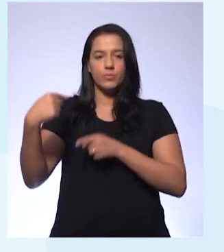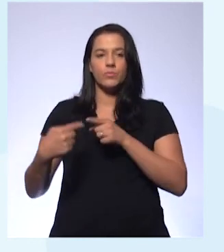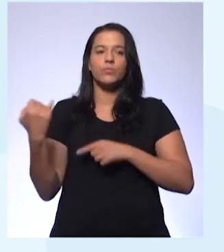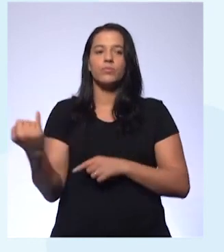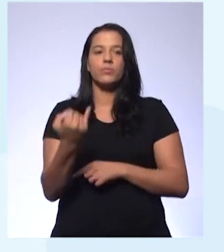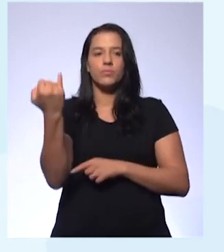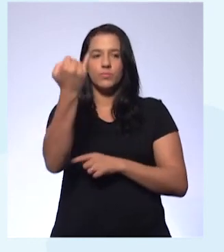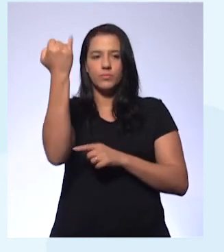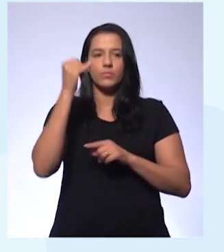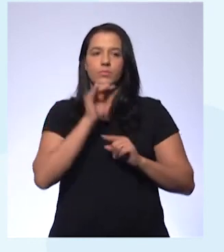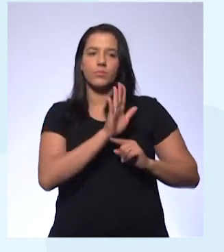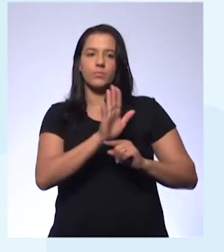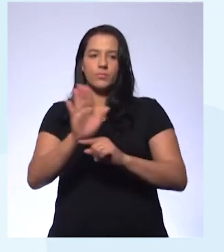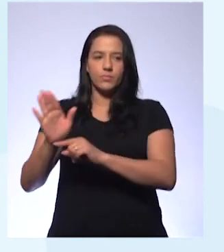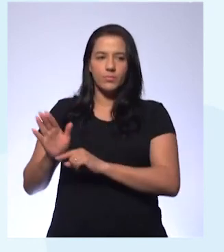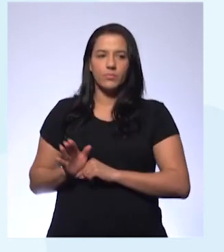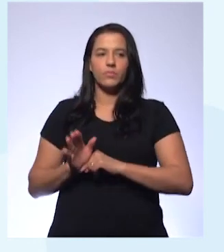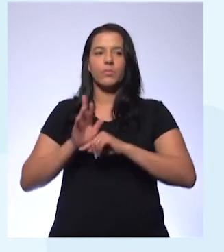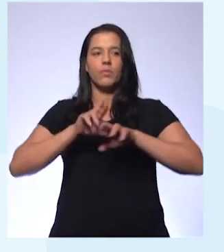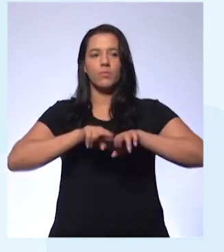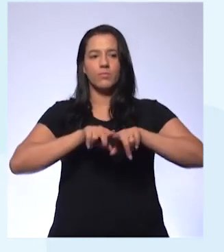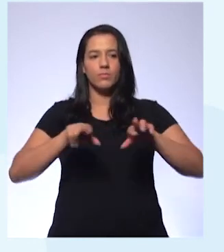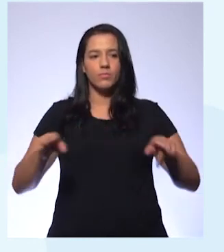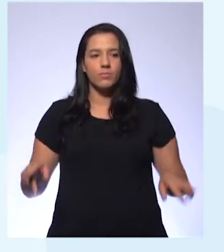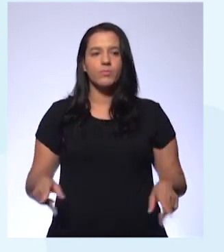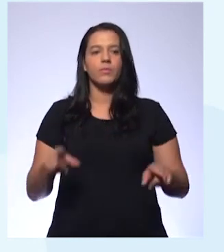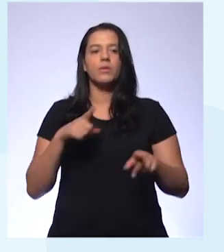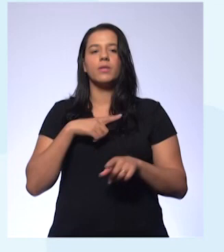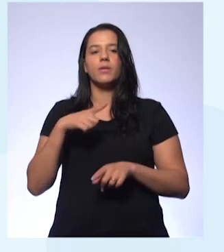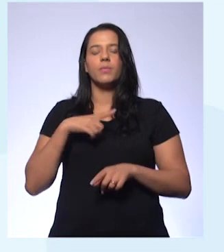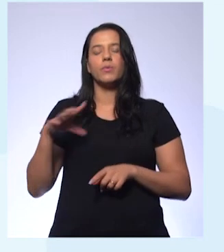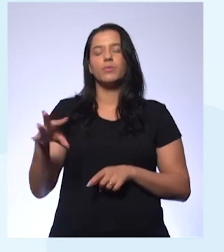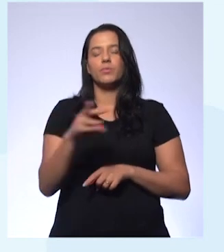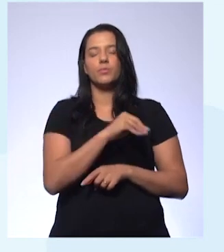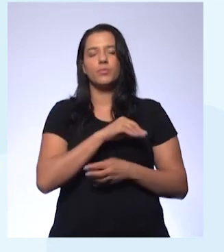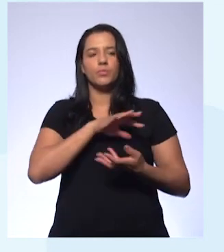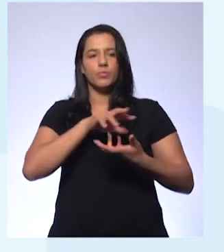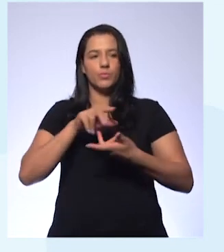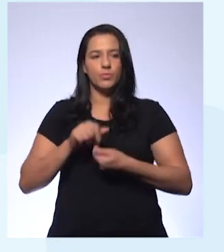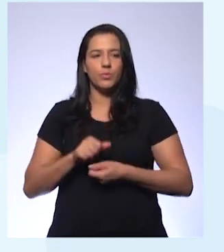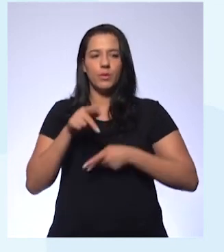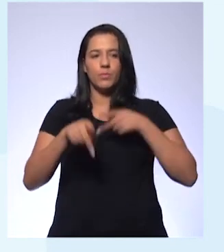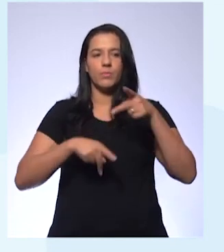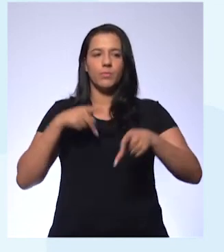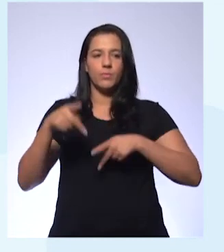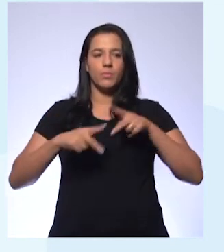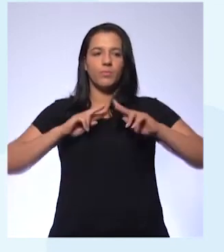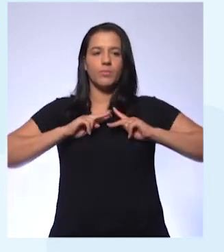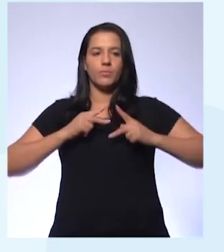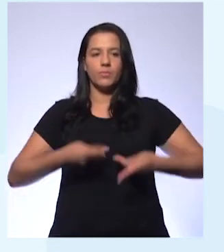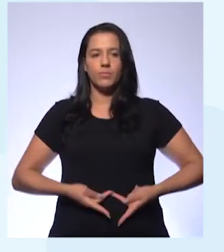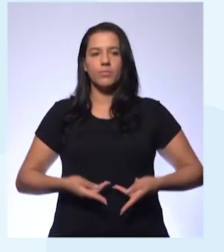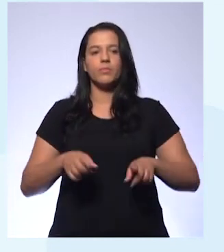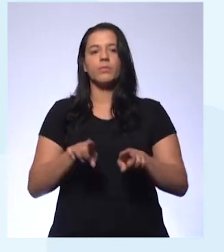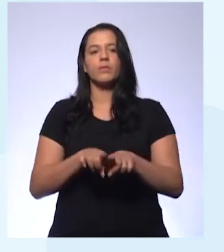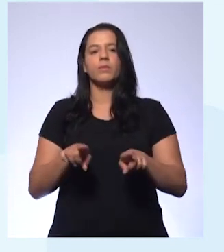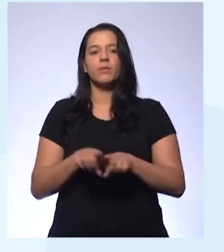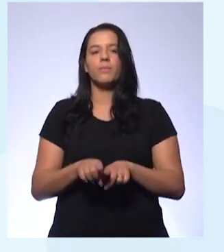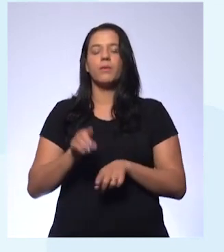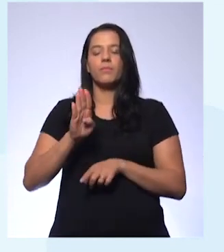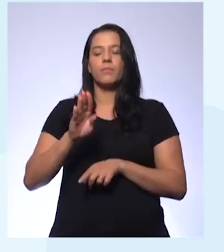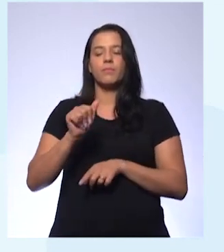preservação da biodiversidade e do patrimônio nacional e suas relações com as populações humanas e as bacias